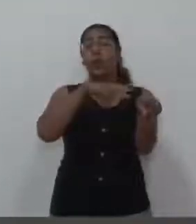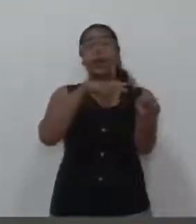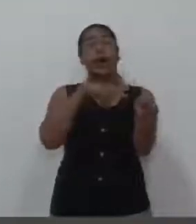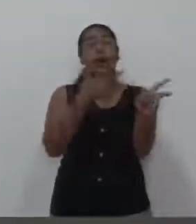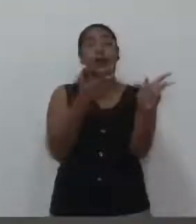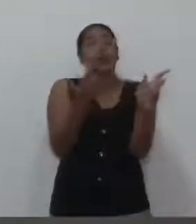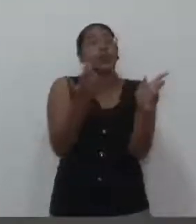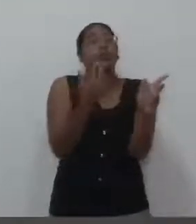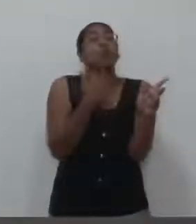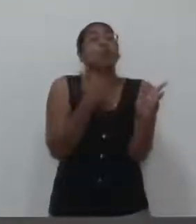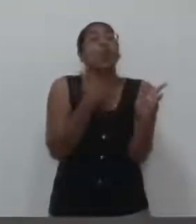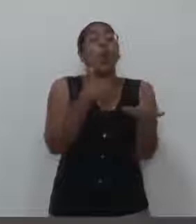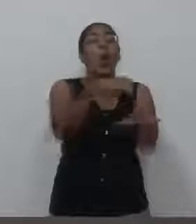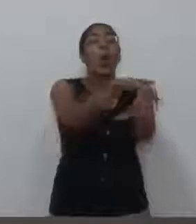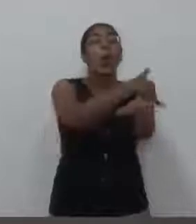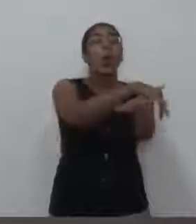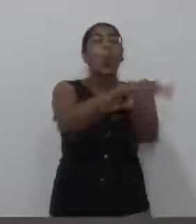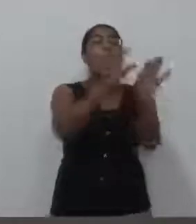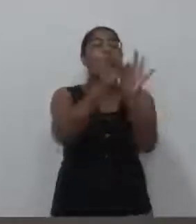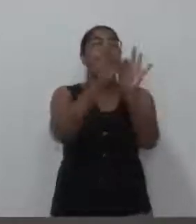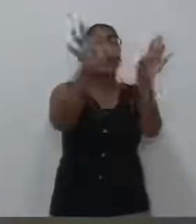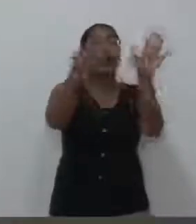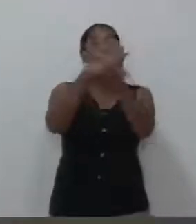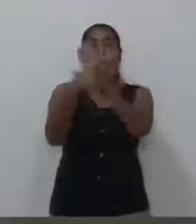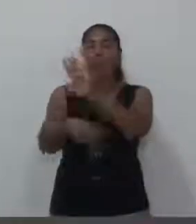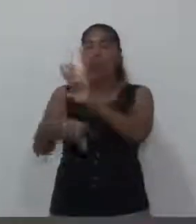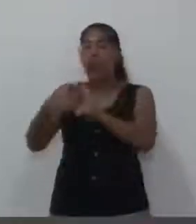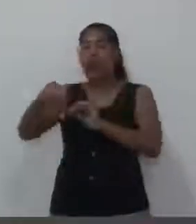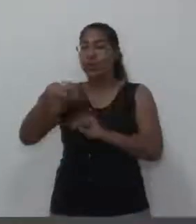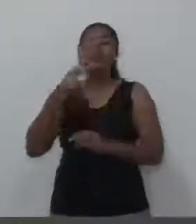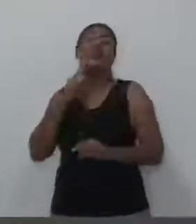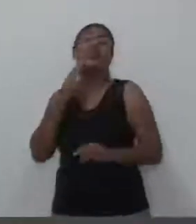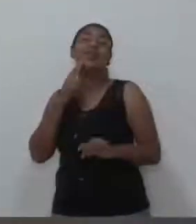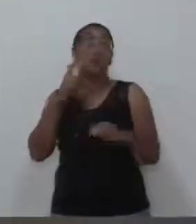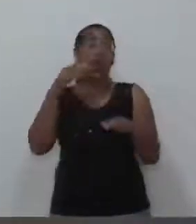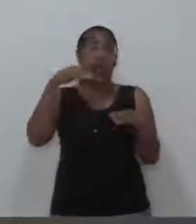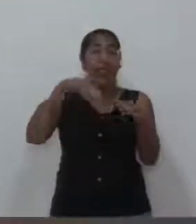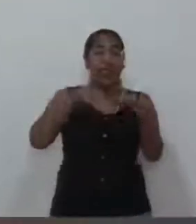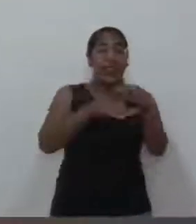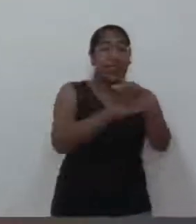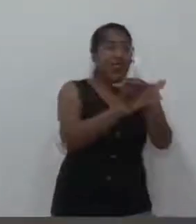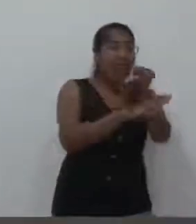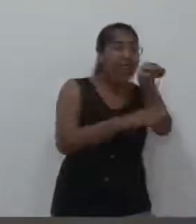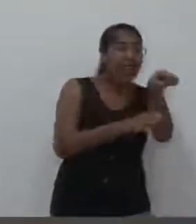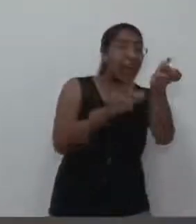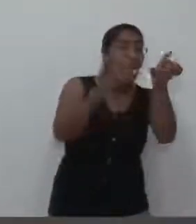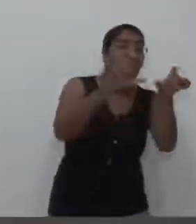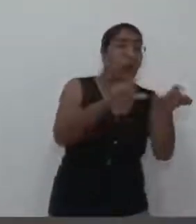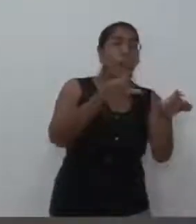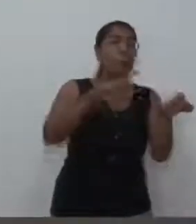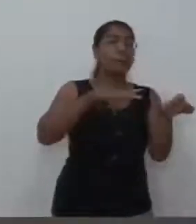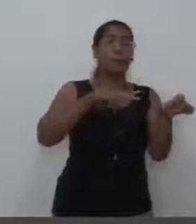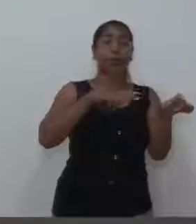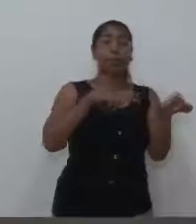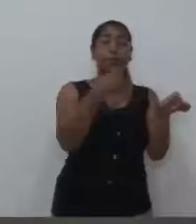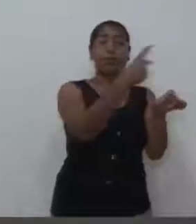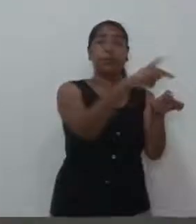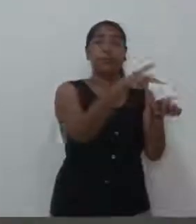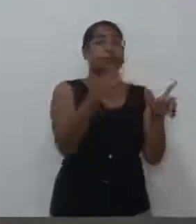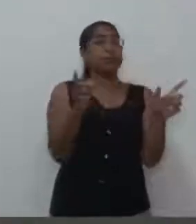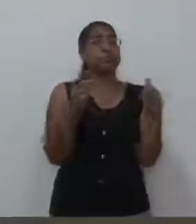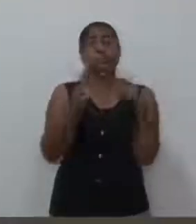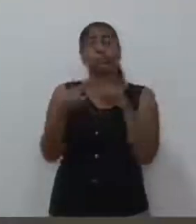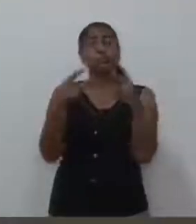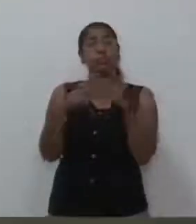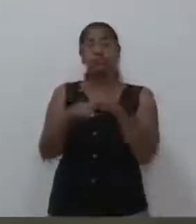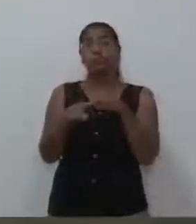particular. Quando veio para essa casa do Executivo, havia o entendimento do Executivo que a